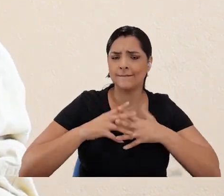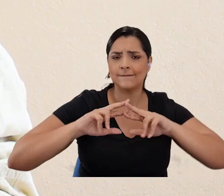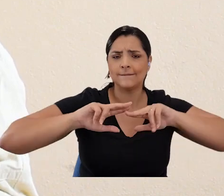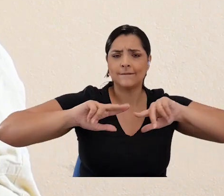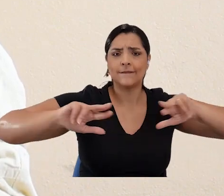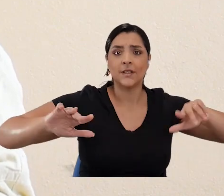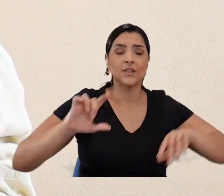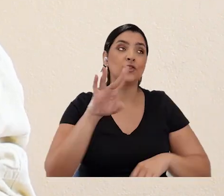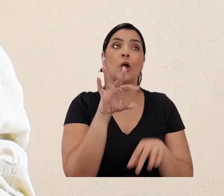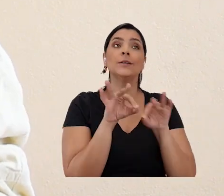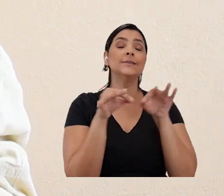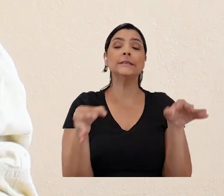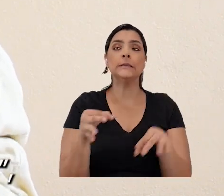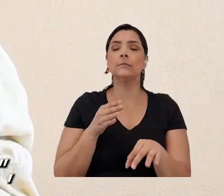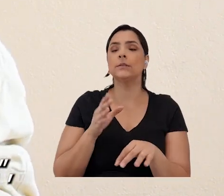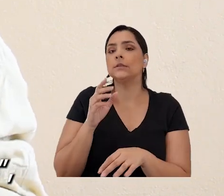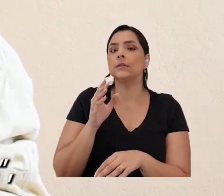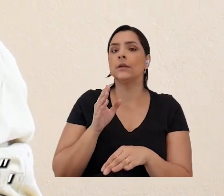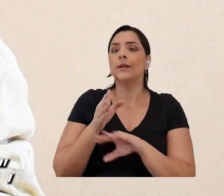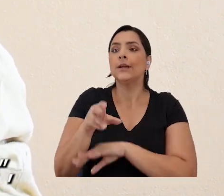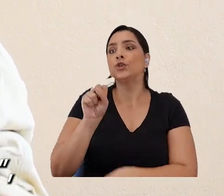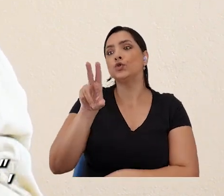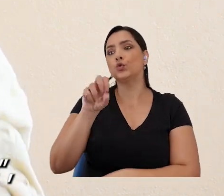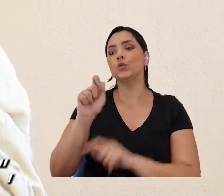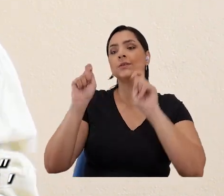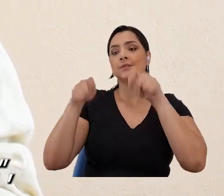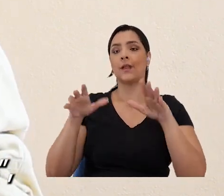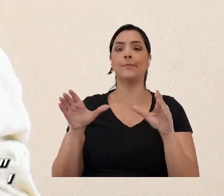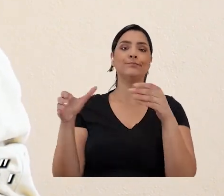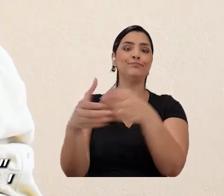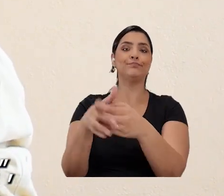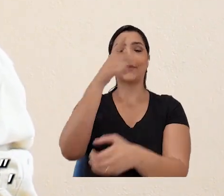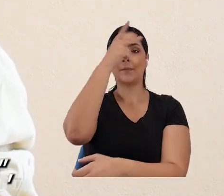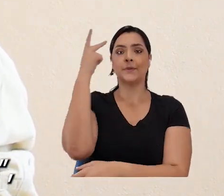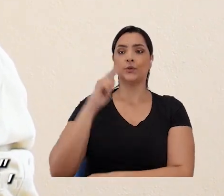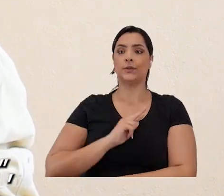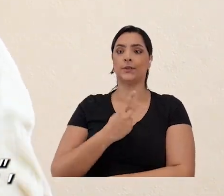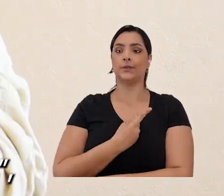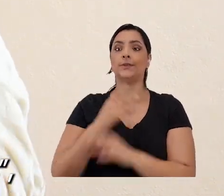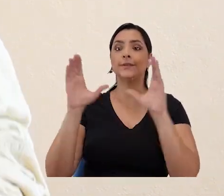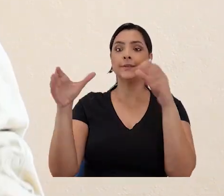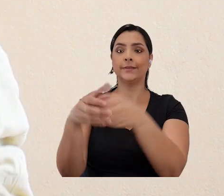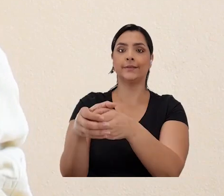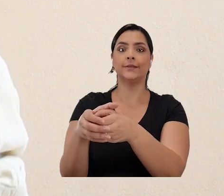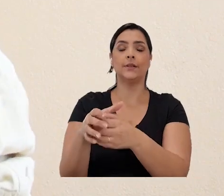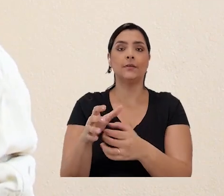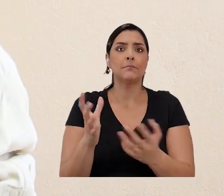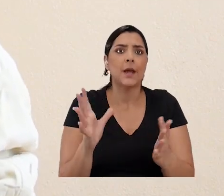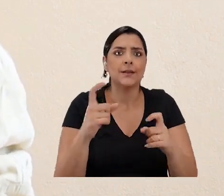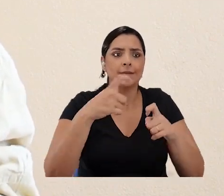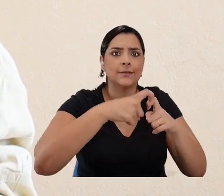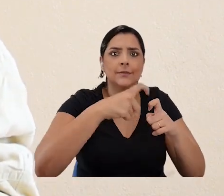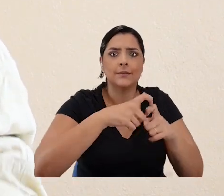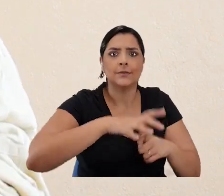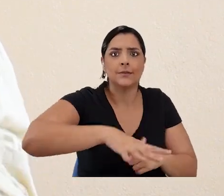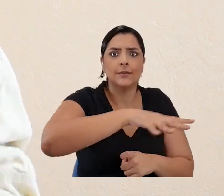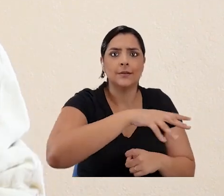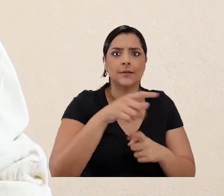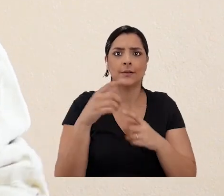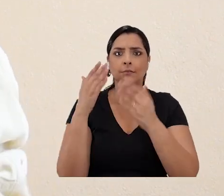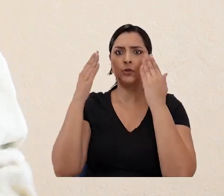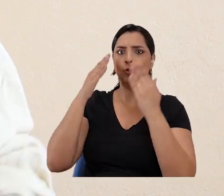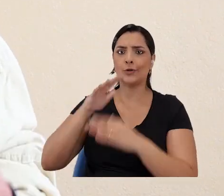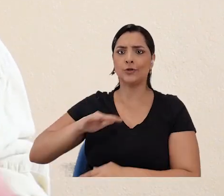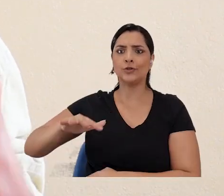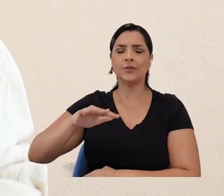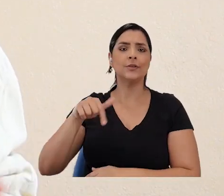Não basta a gente chegar lá e falar, bom, precisa que o SUS dê conta da hormonização da população trans, quando a própria medicina ou a própria